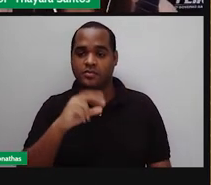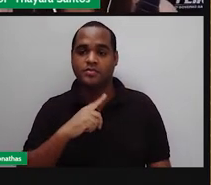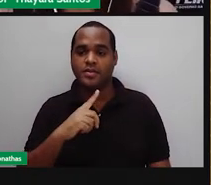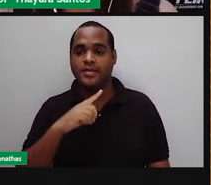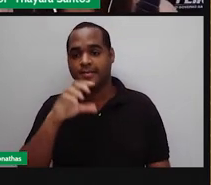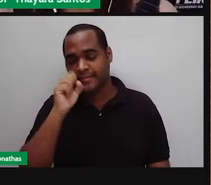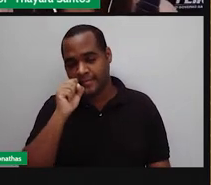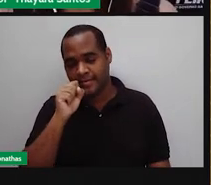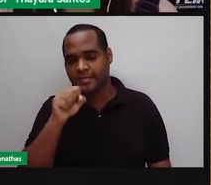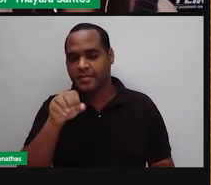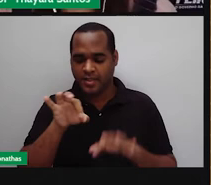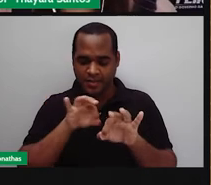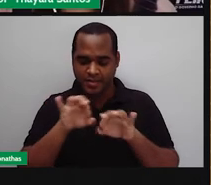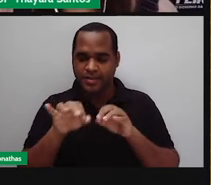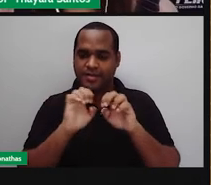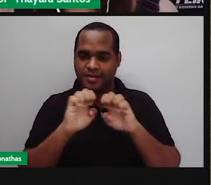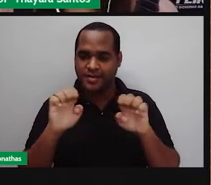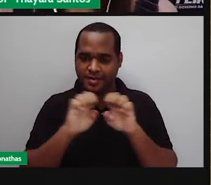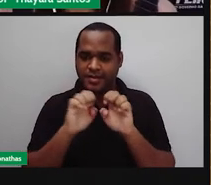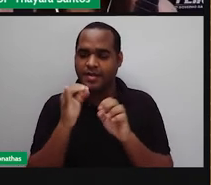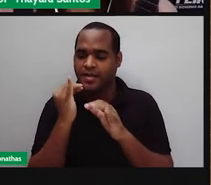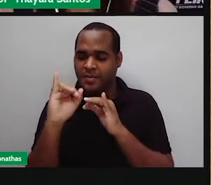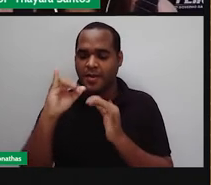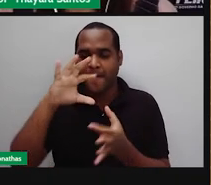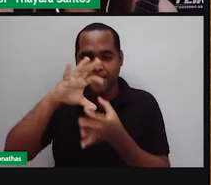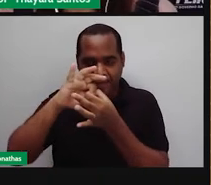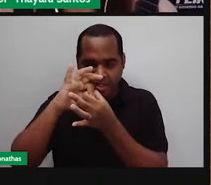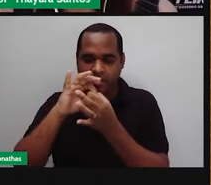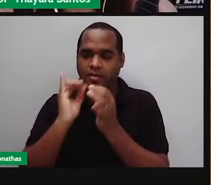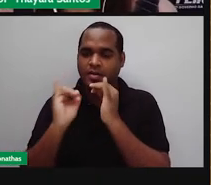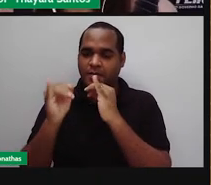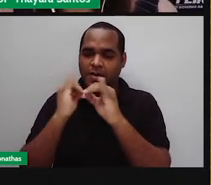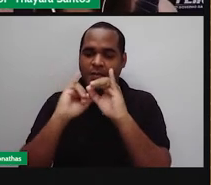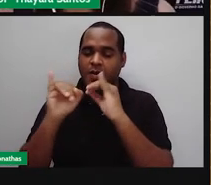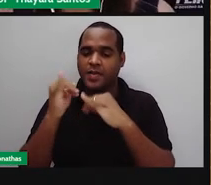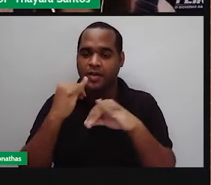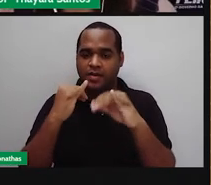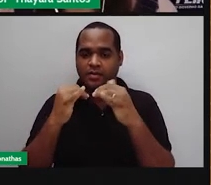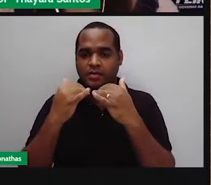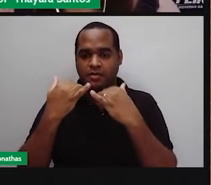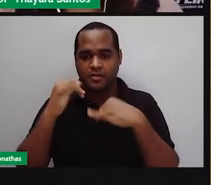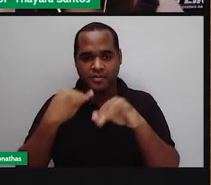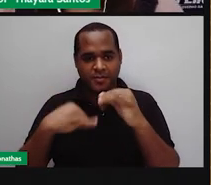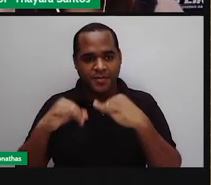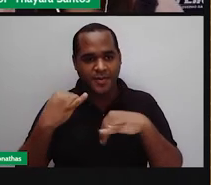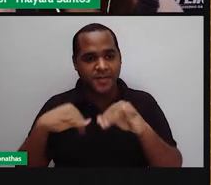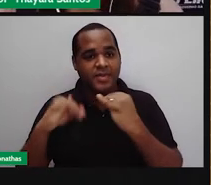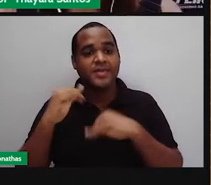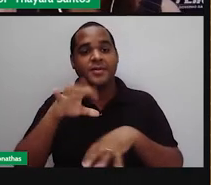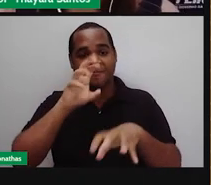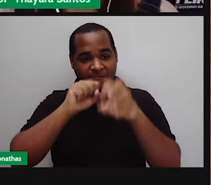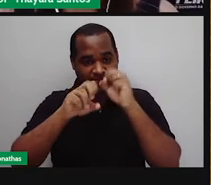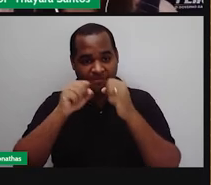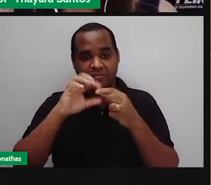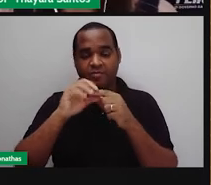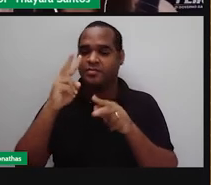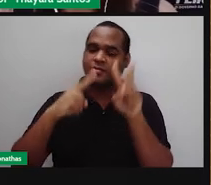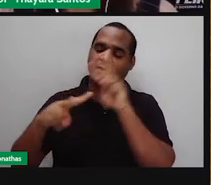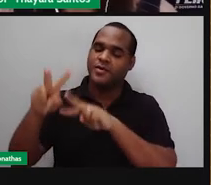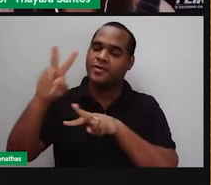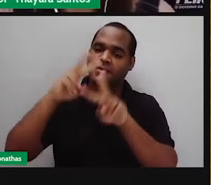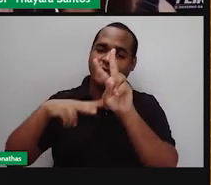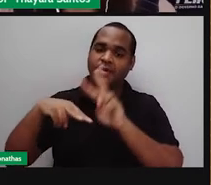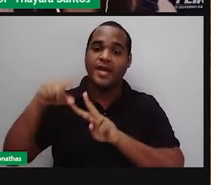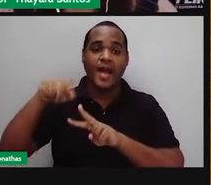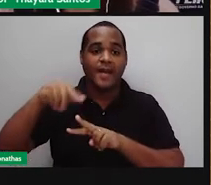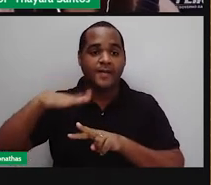é cheio de estruturas que a gente chama de quimiorreceptores. E são esses quimiorreceptores que vão ser responsáveis por captar as partículas